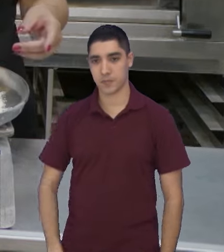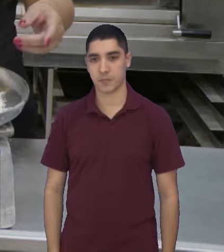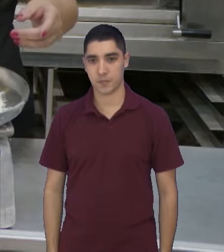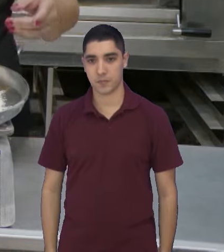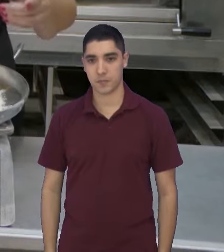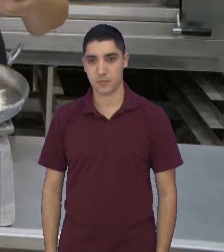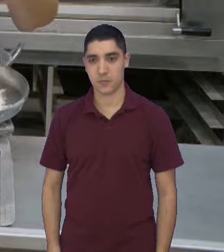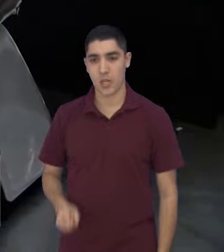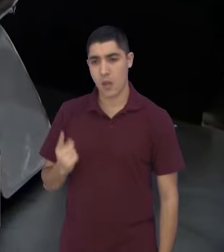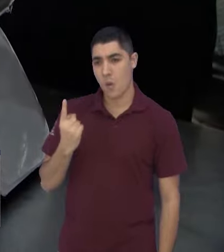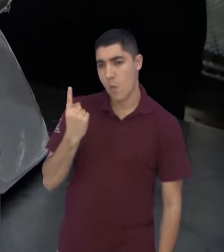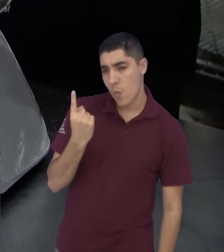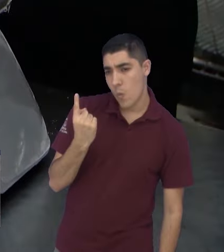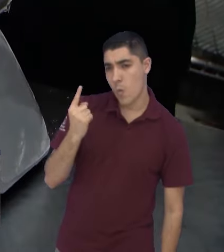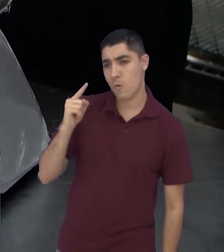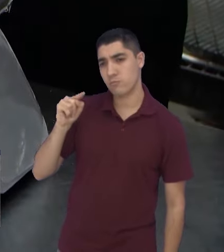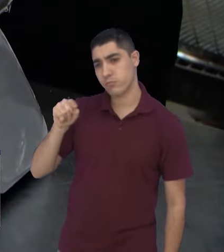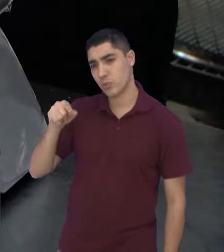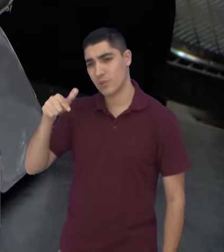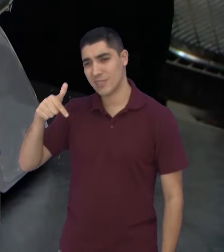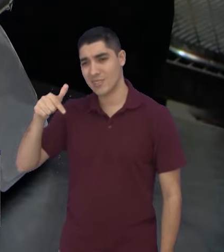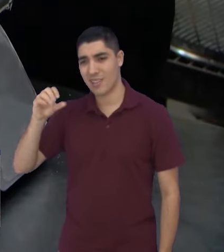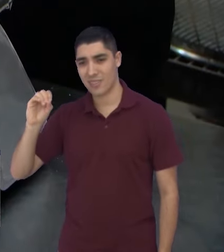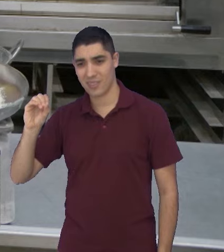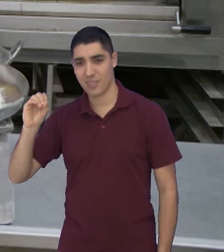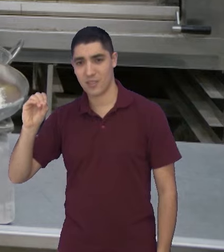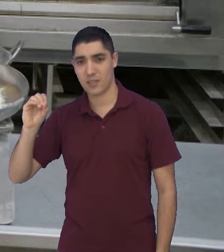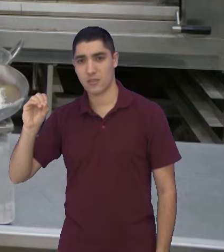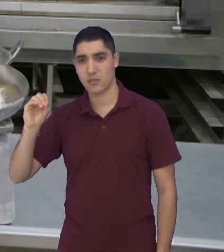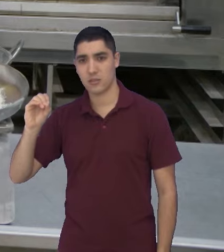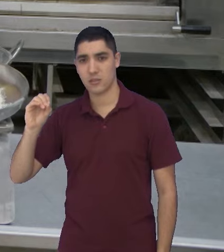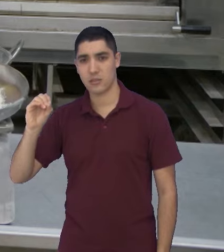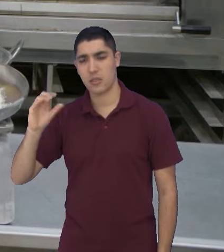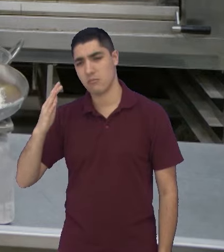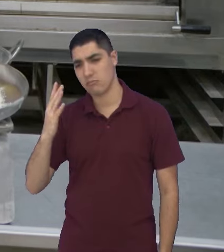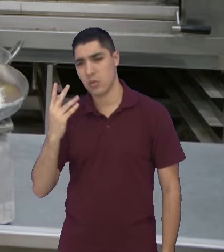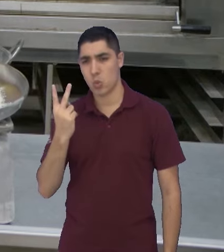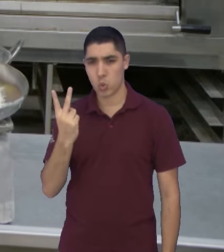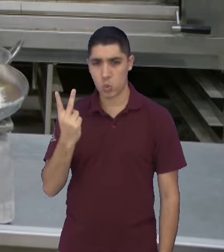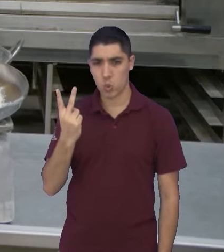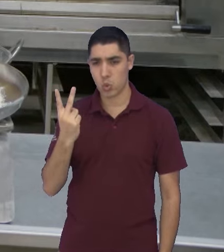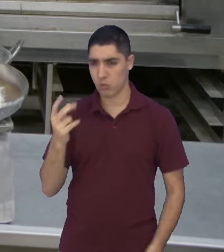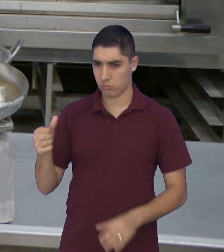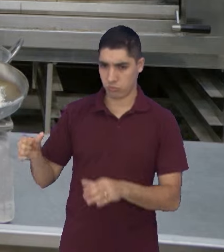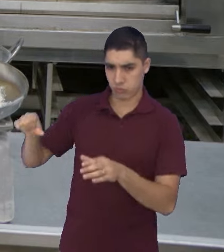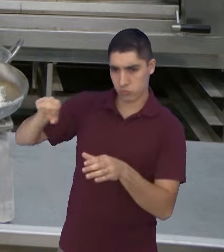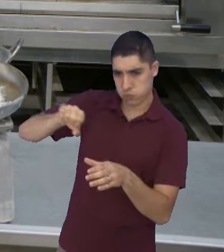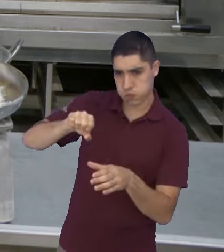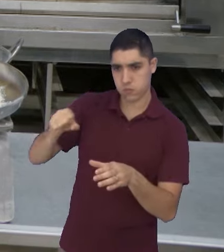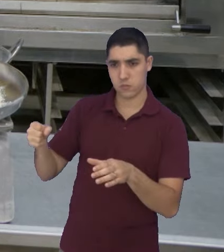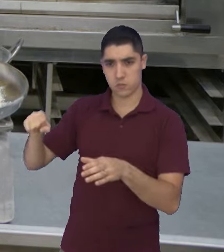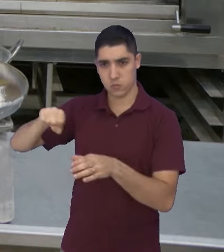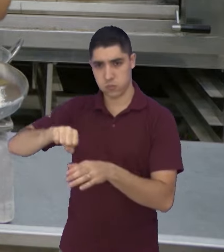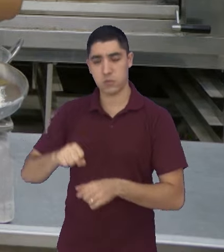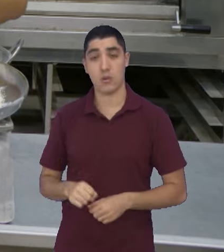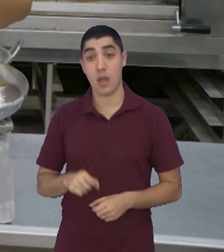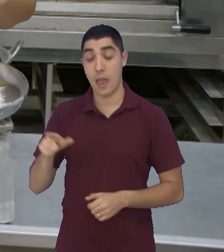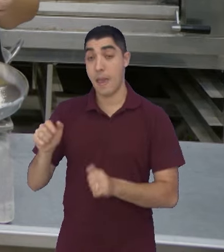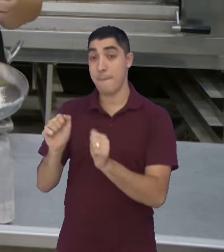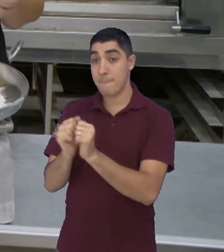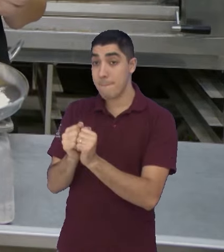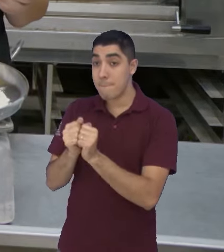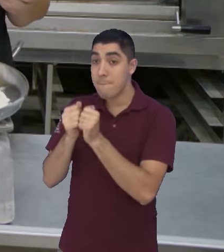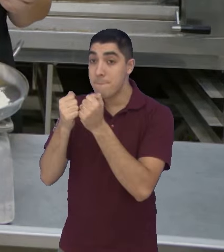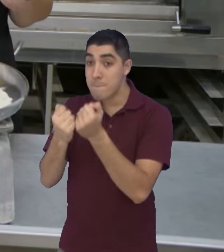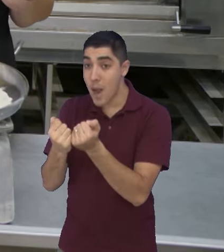aqui deu um quilo e setenta, são mais ou menos duas dessas, são dois quilos de farinha. A gente vai fazer o pão francês, o